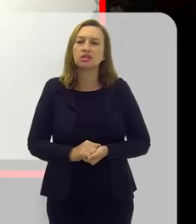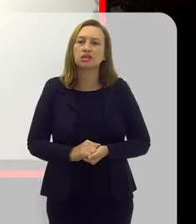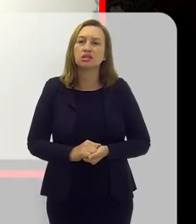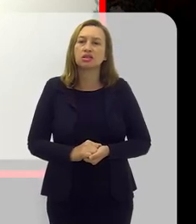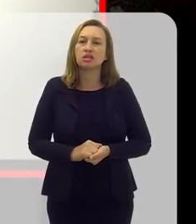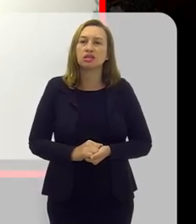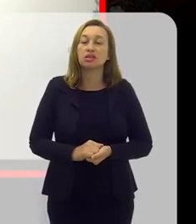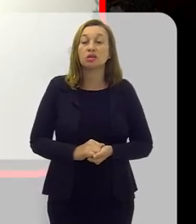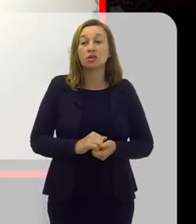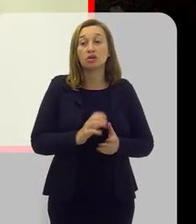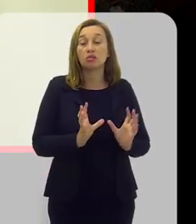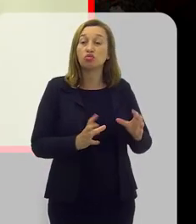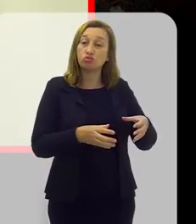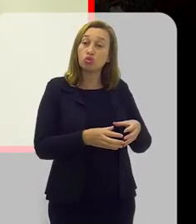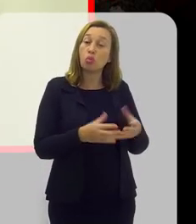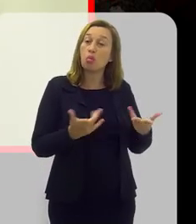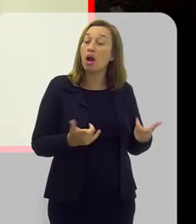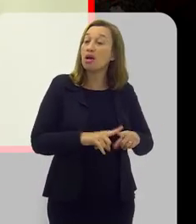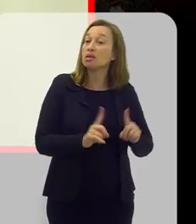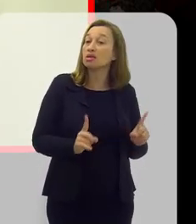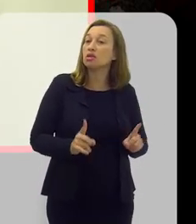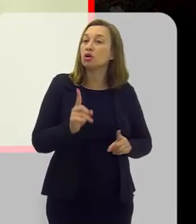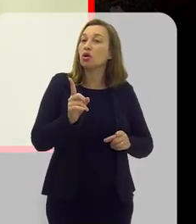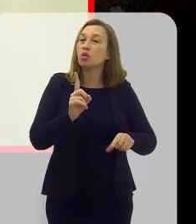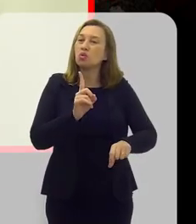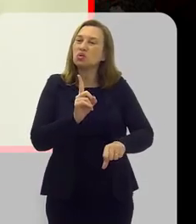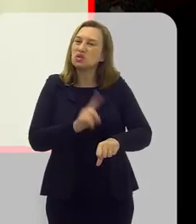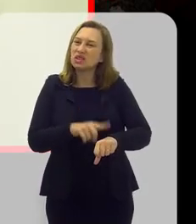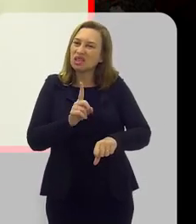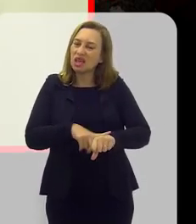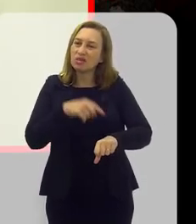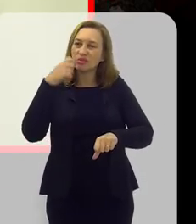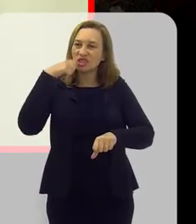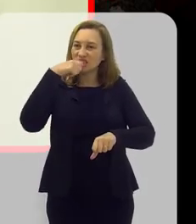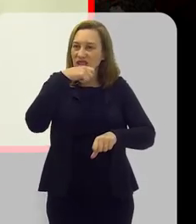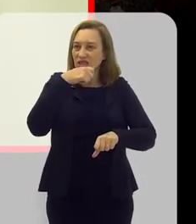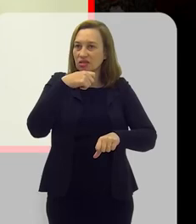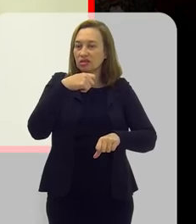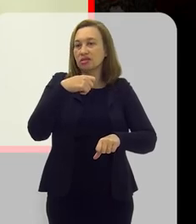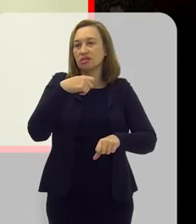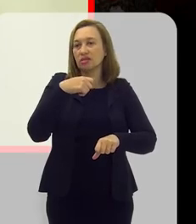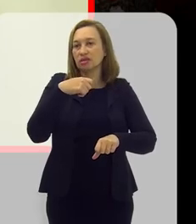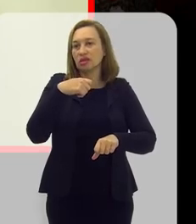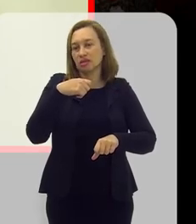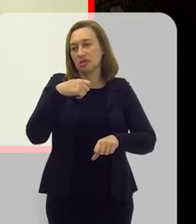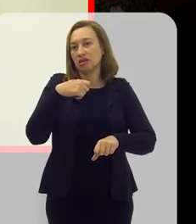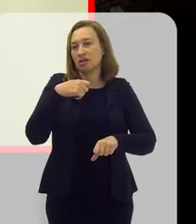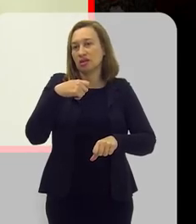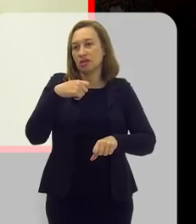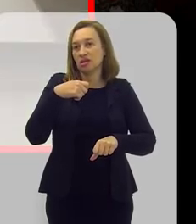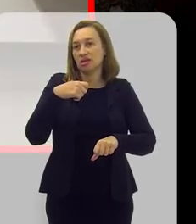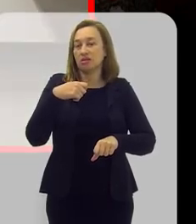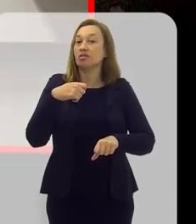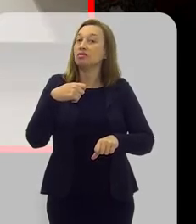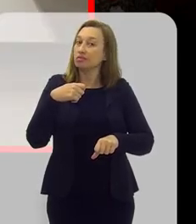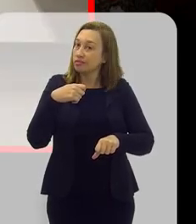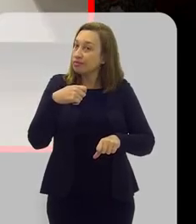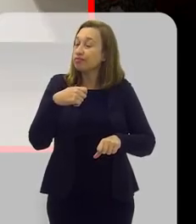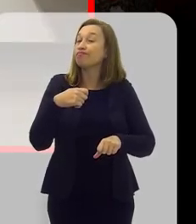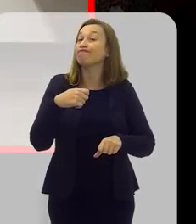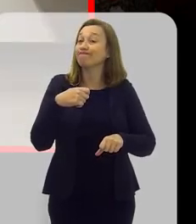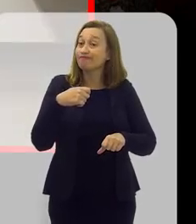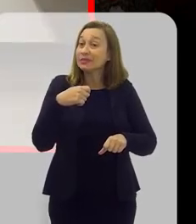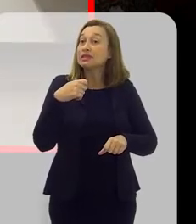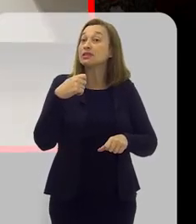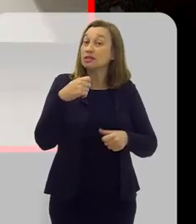é claro que isso é para uma elite, digamos assim, mas o tempo de duração de uma escova de dente, né, Juliana? Penderam que mundo